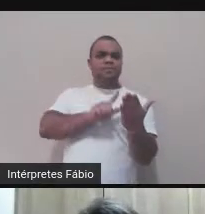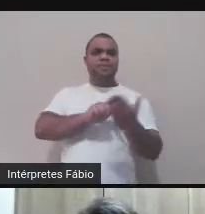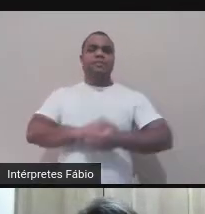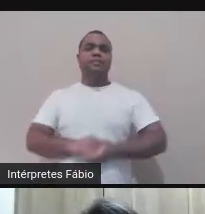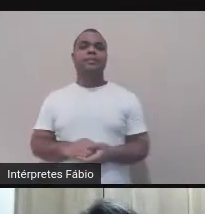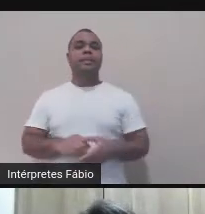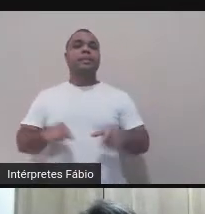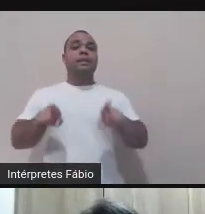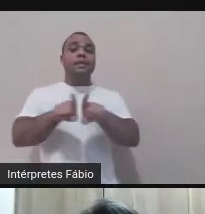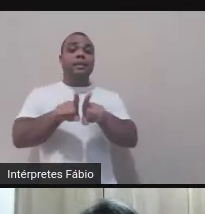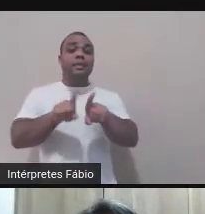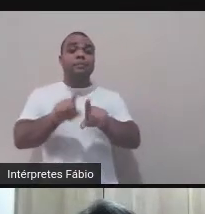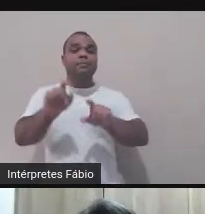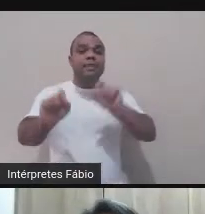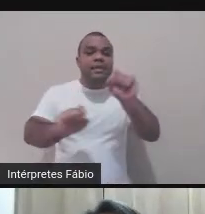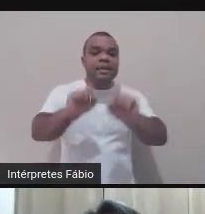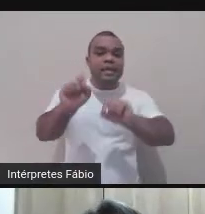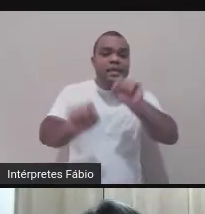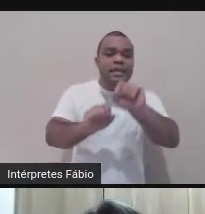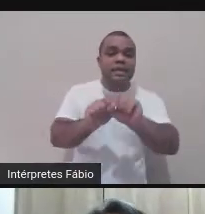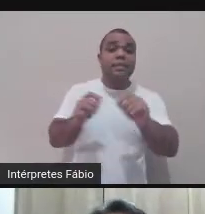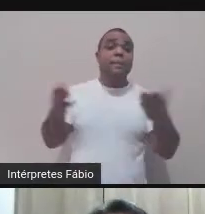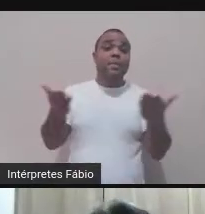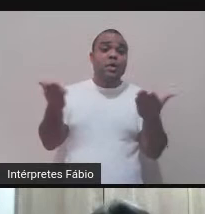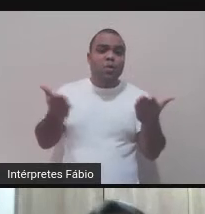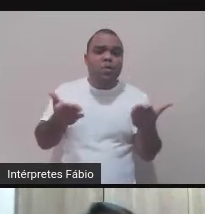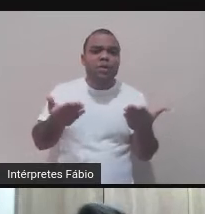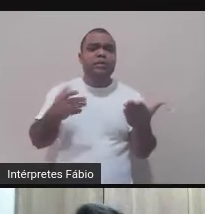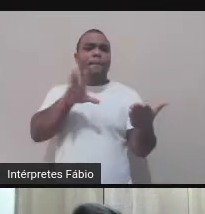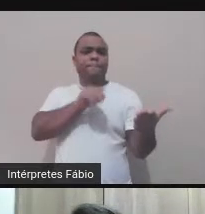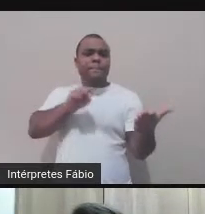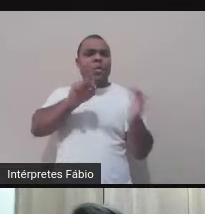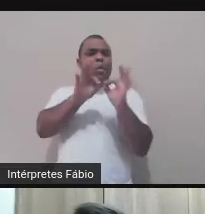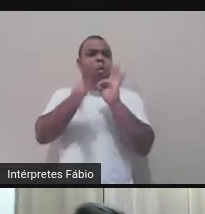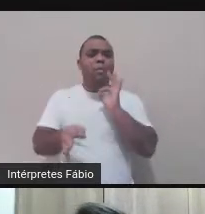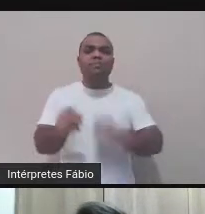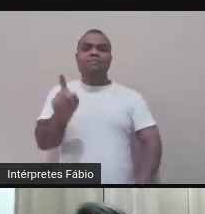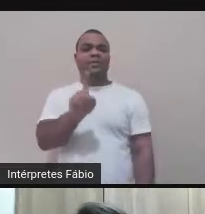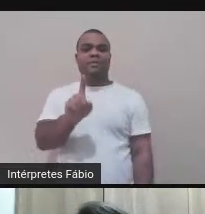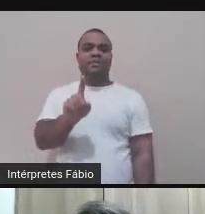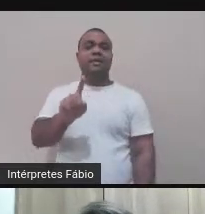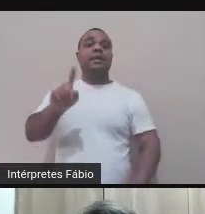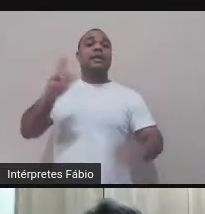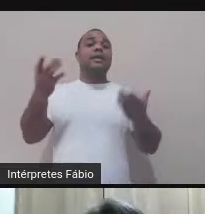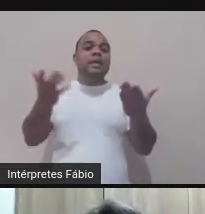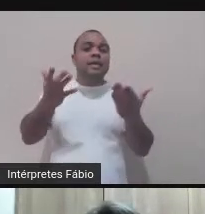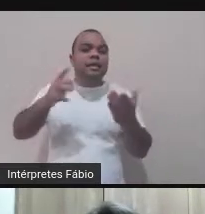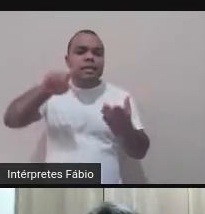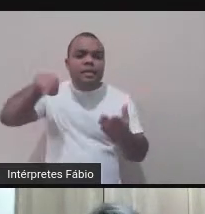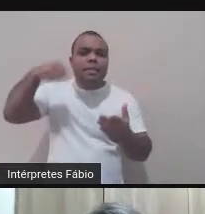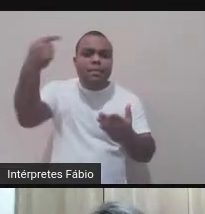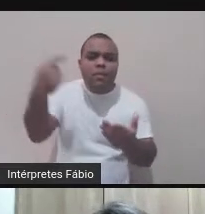fixado links para artigos relacionados a esse e os outros assuntos aqui tratados, tá?